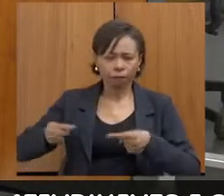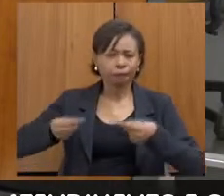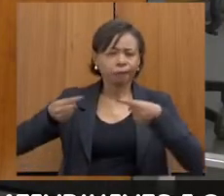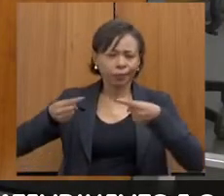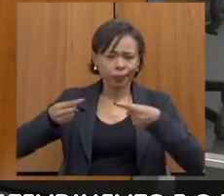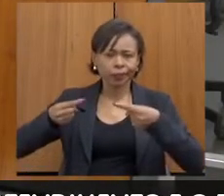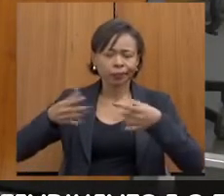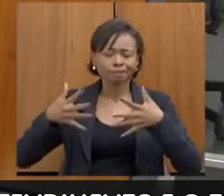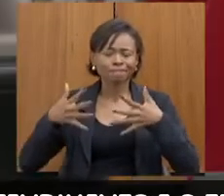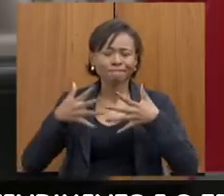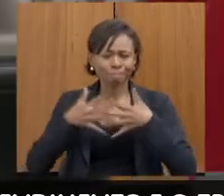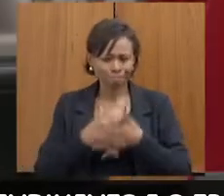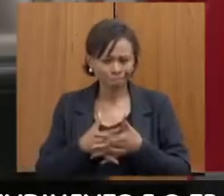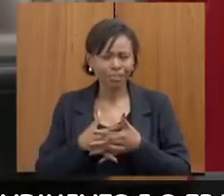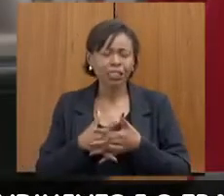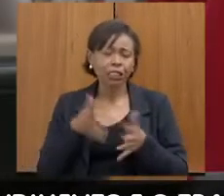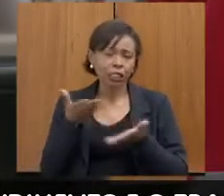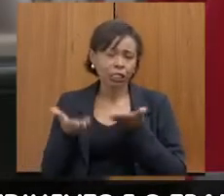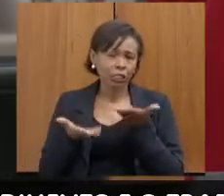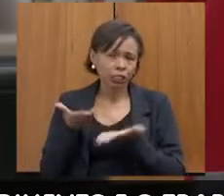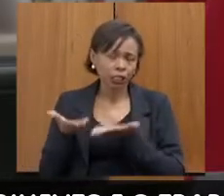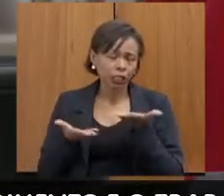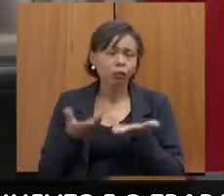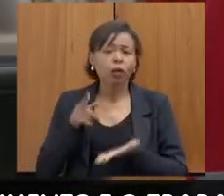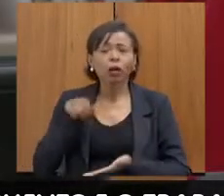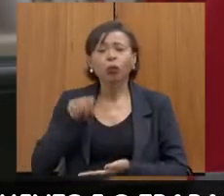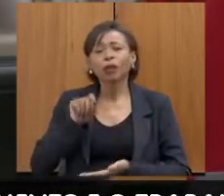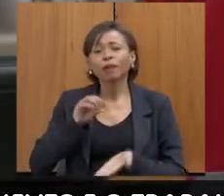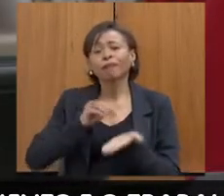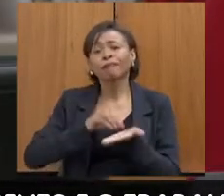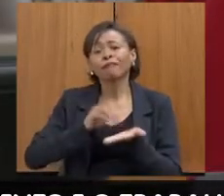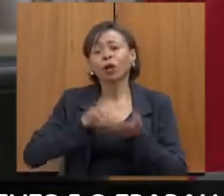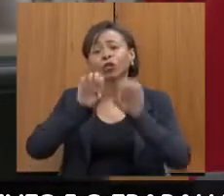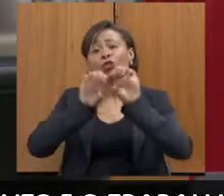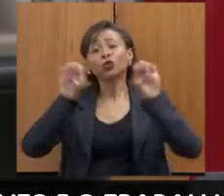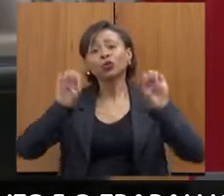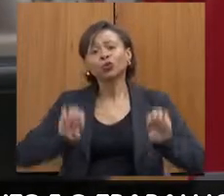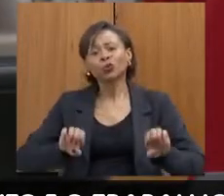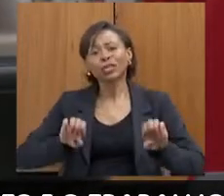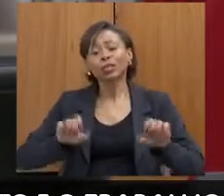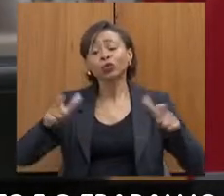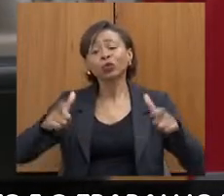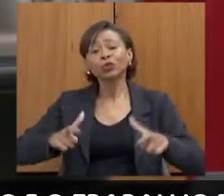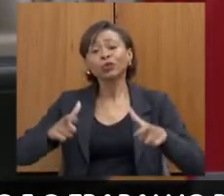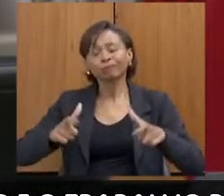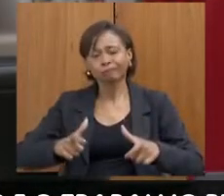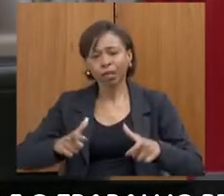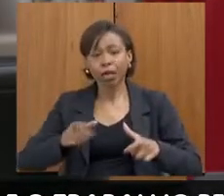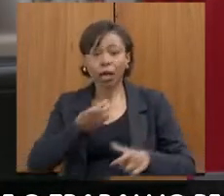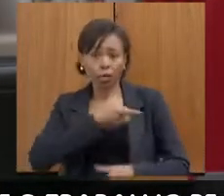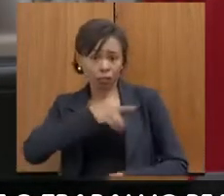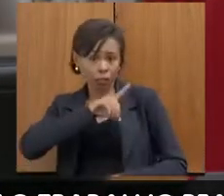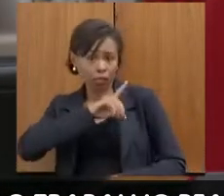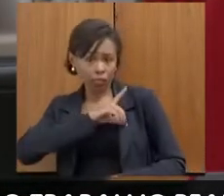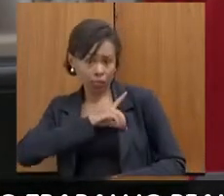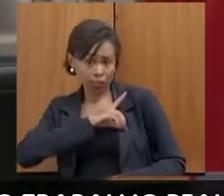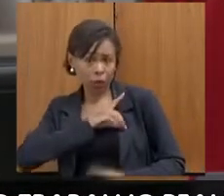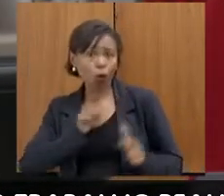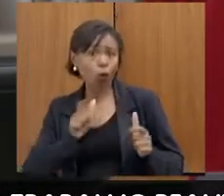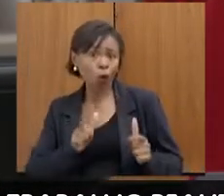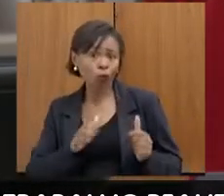realizado o acolhimento do modo como gostaríamos é a carência de estrutura física. A delegacia funciona em uma casa